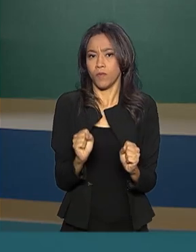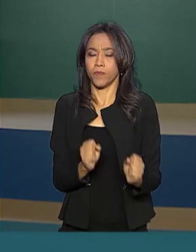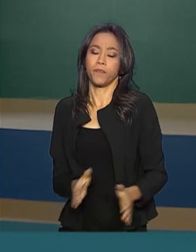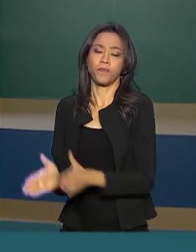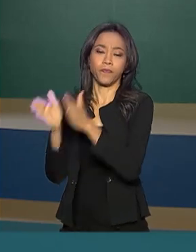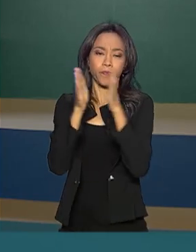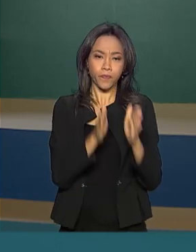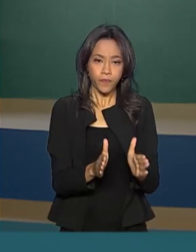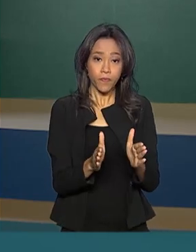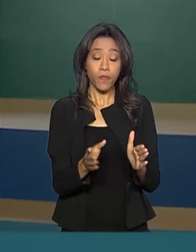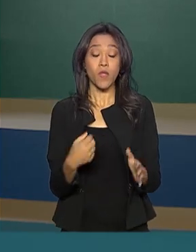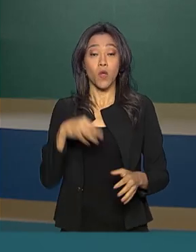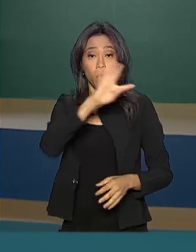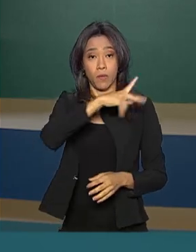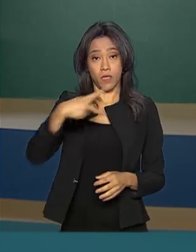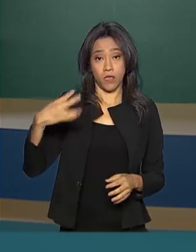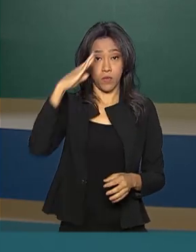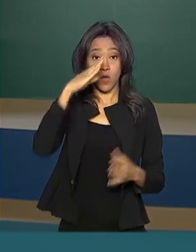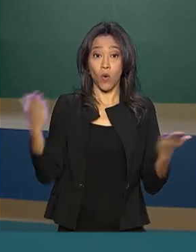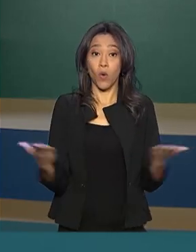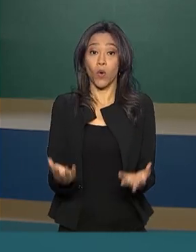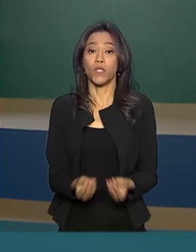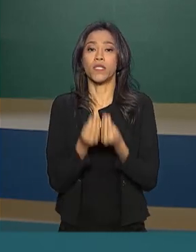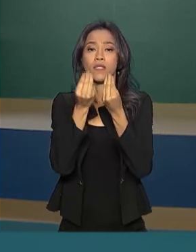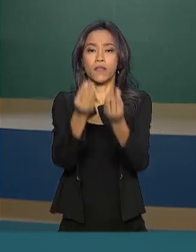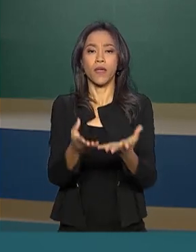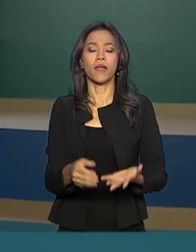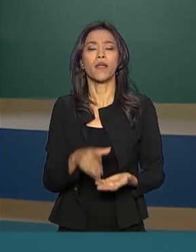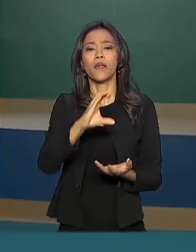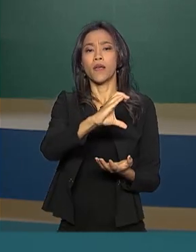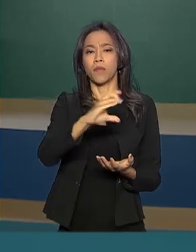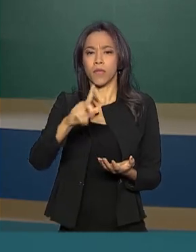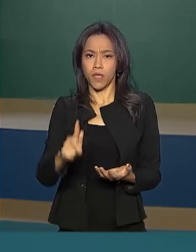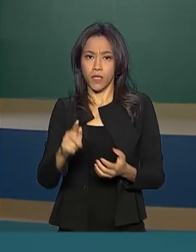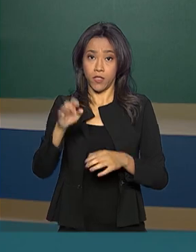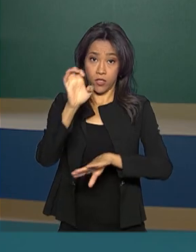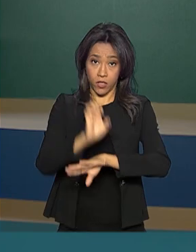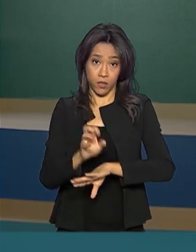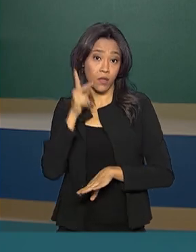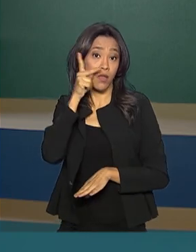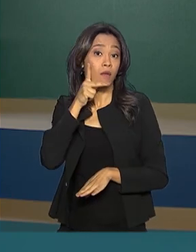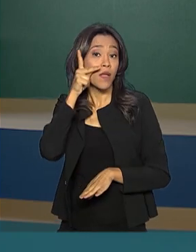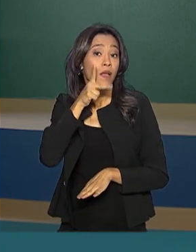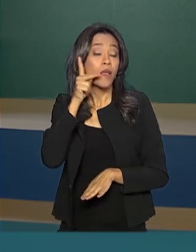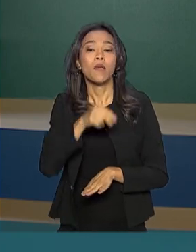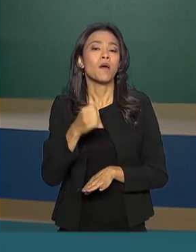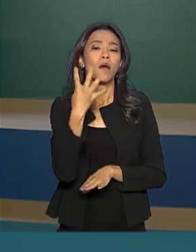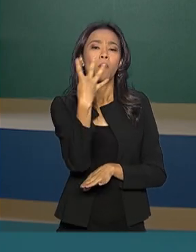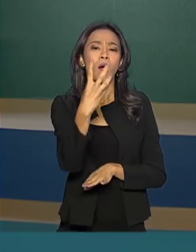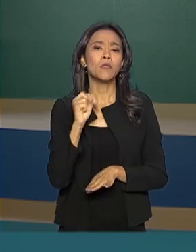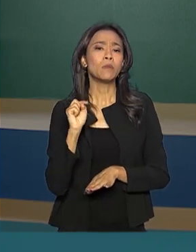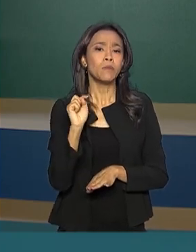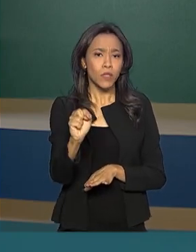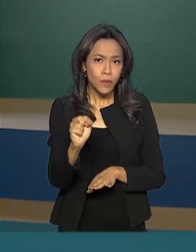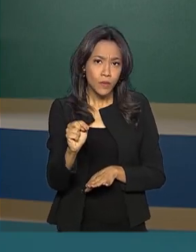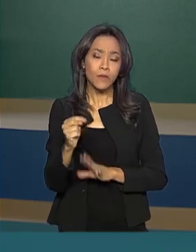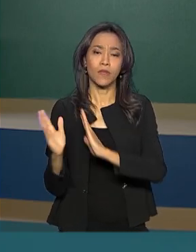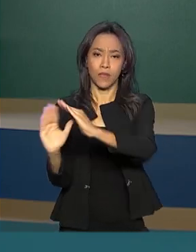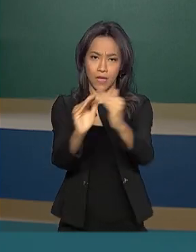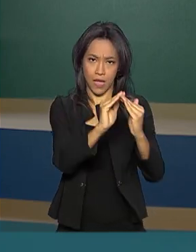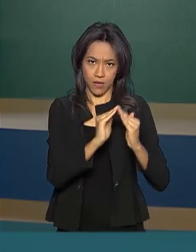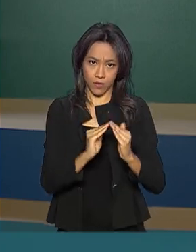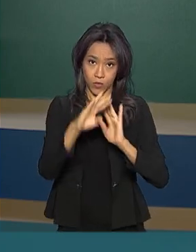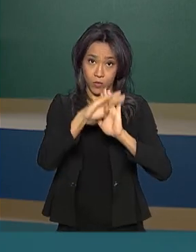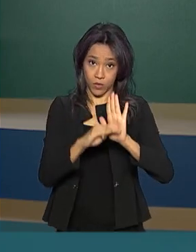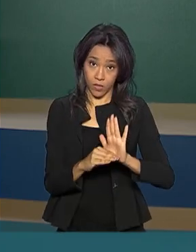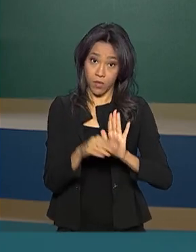O presidente Jair Bolsonaro entrega hoje em Campina Grande, na Paraíba, 4 mil unidades do programa Minha Casa Minha Vida. Os moradores do